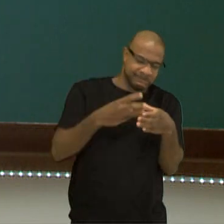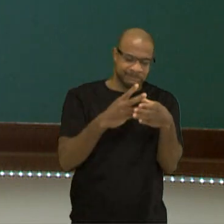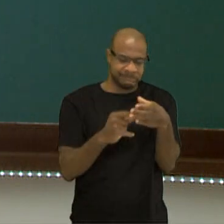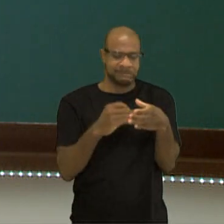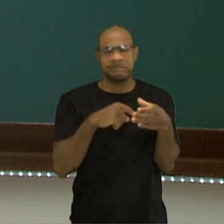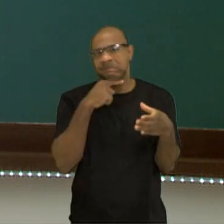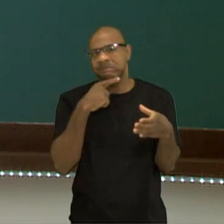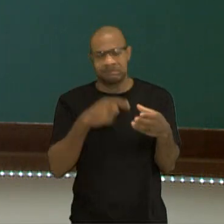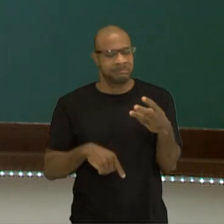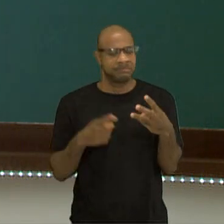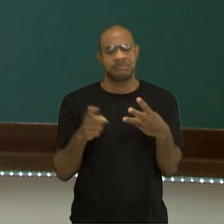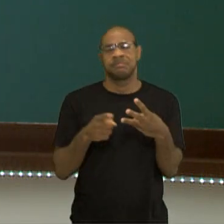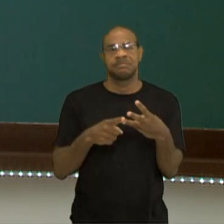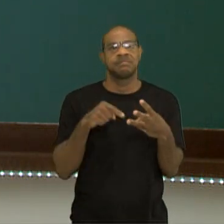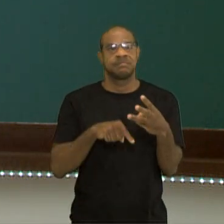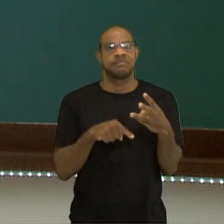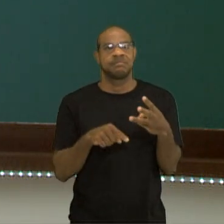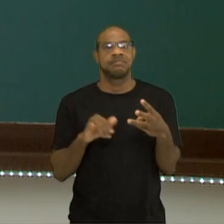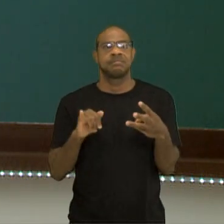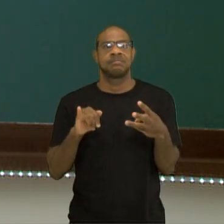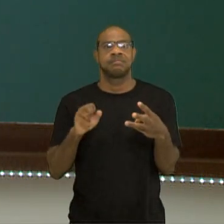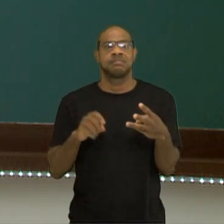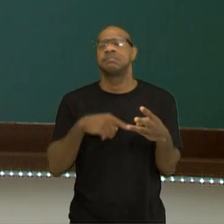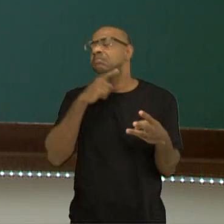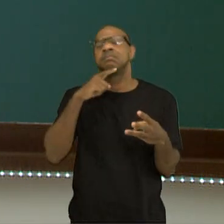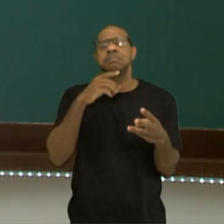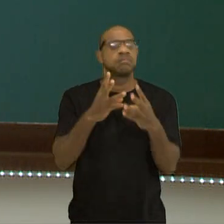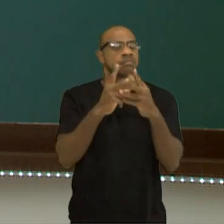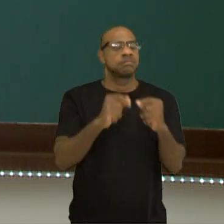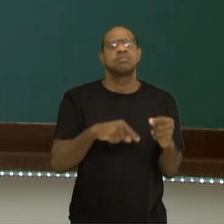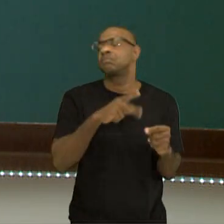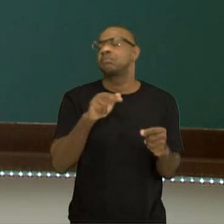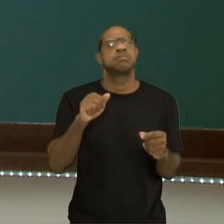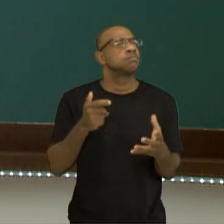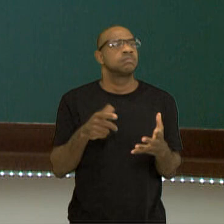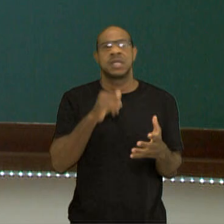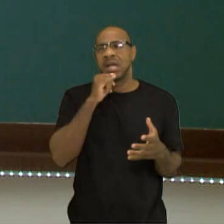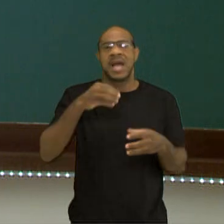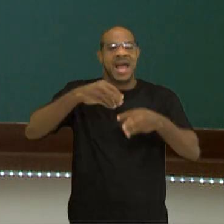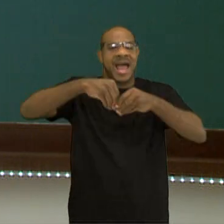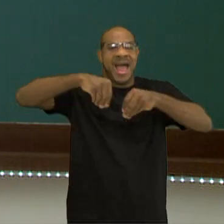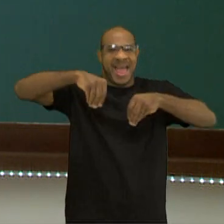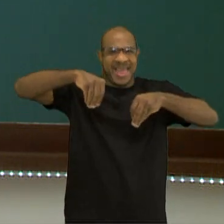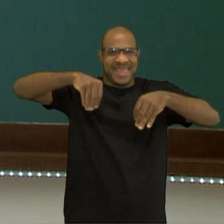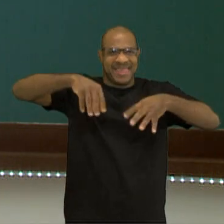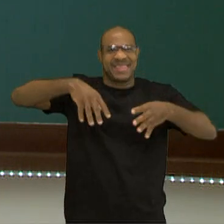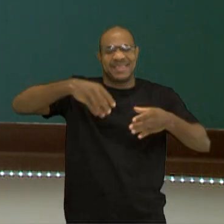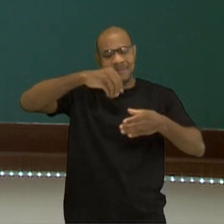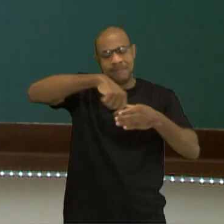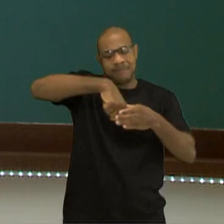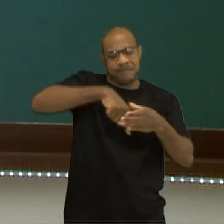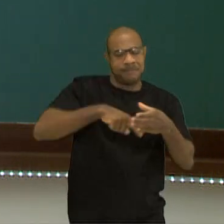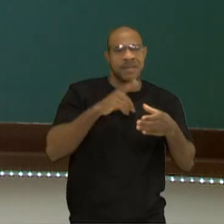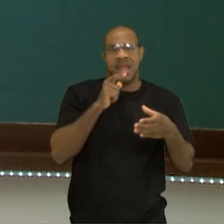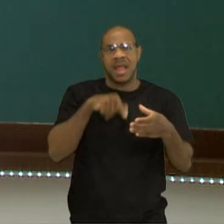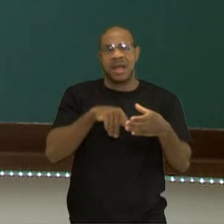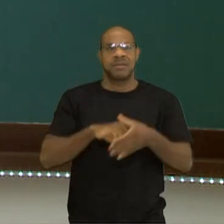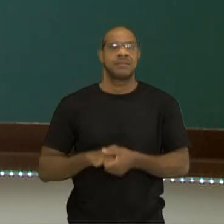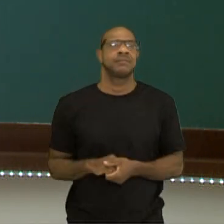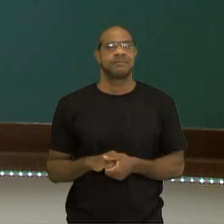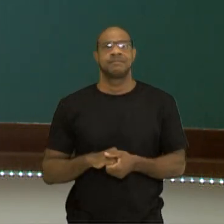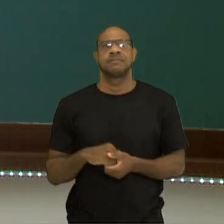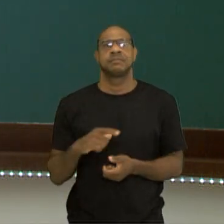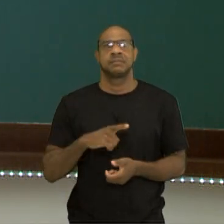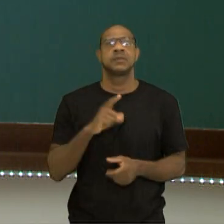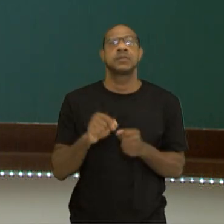de cálcio e a água. E aquelas que são insolúveis, que não vão se dissolver, como a areia na água. E aí eu vou ter a